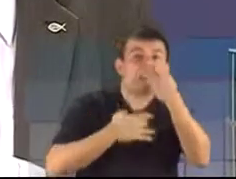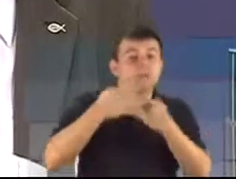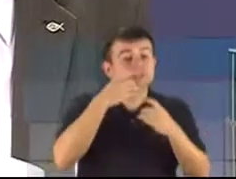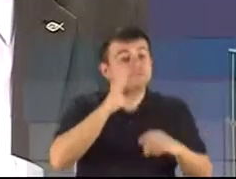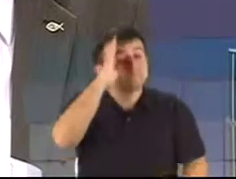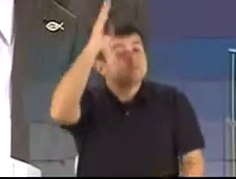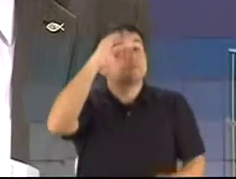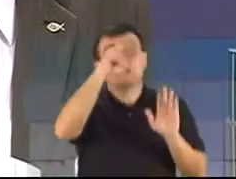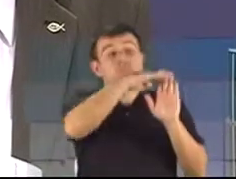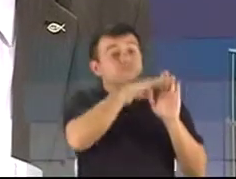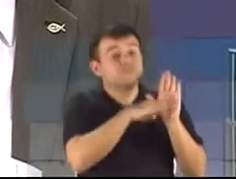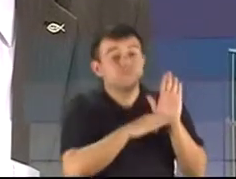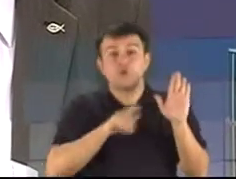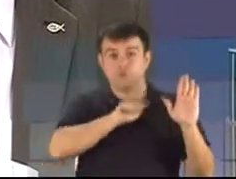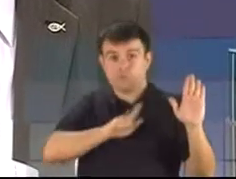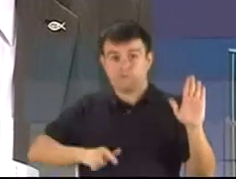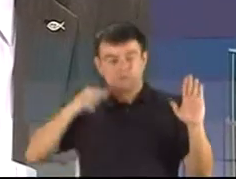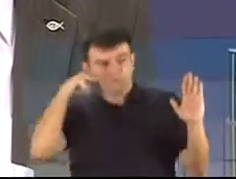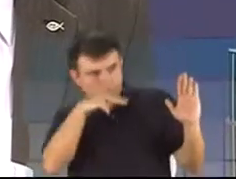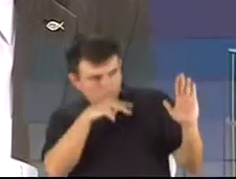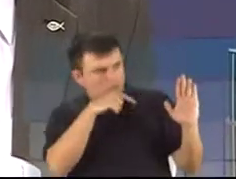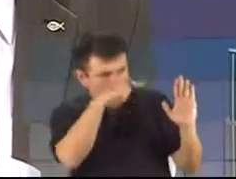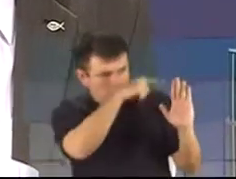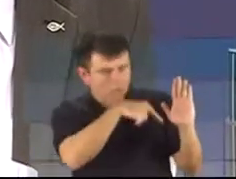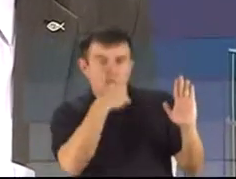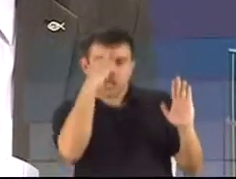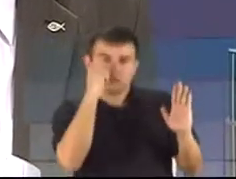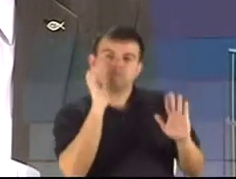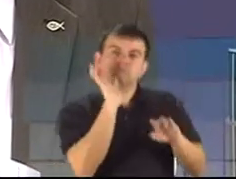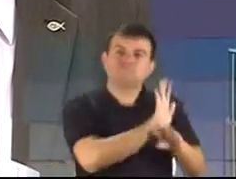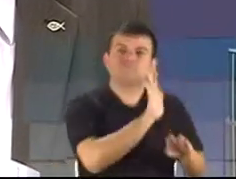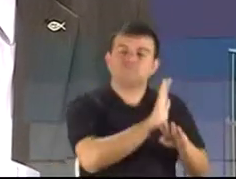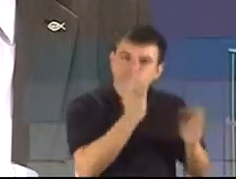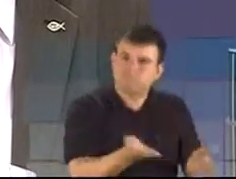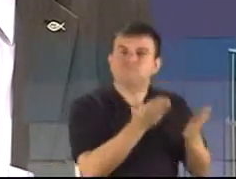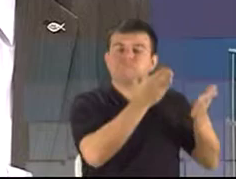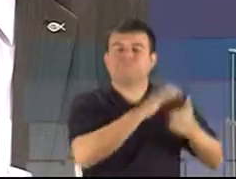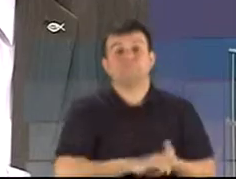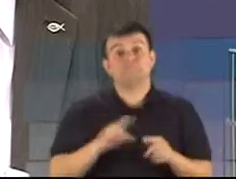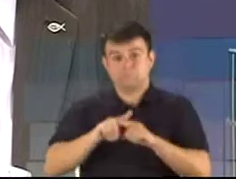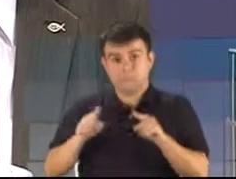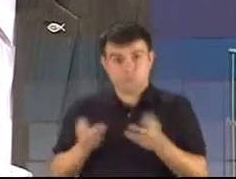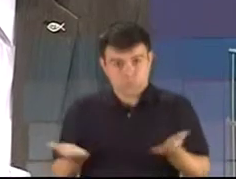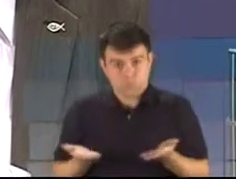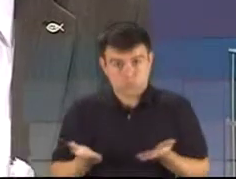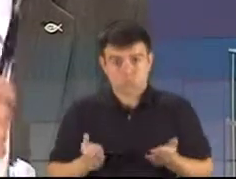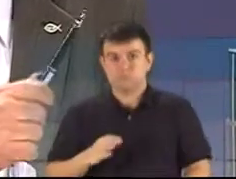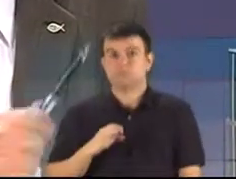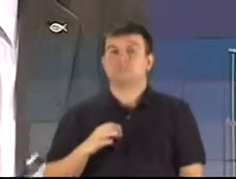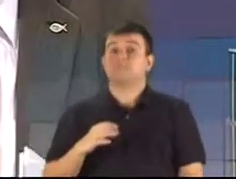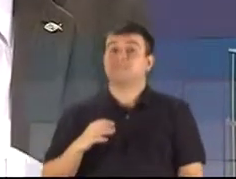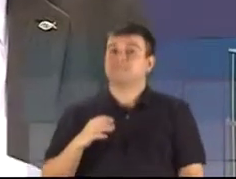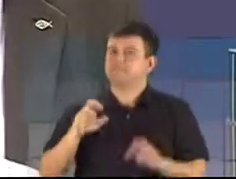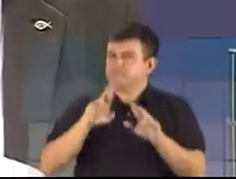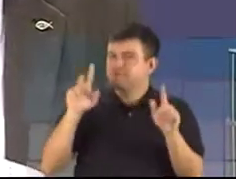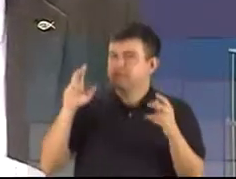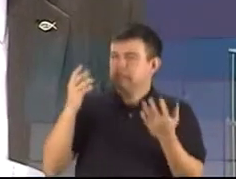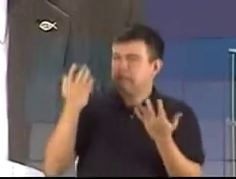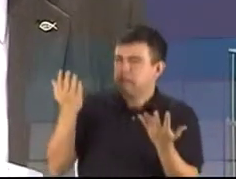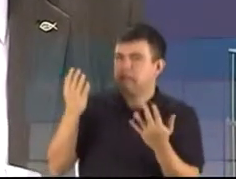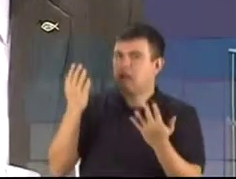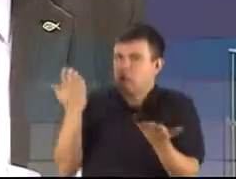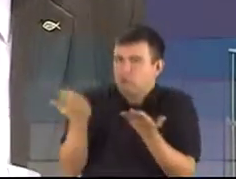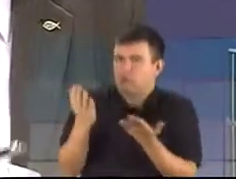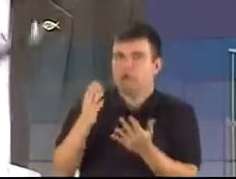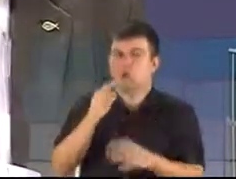daria preferência para essas prioridades. Ocorre que, hoje em dia, Cassiá, a exemplo do governo federal, que já